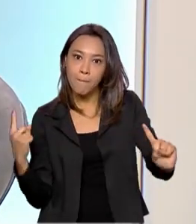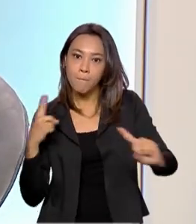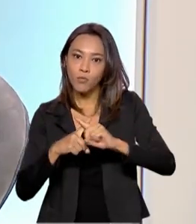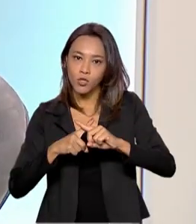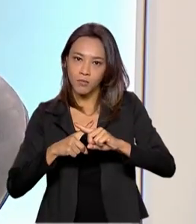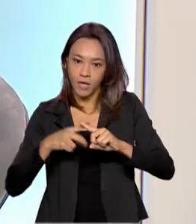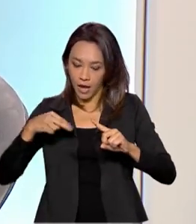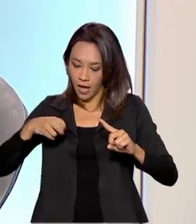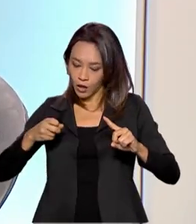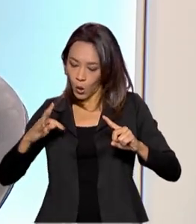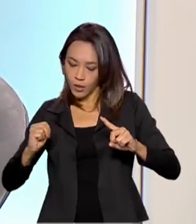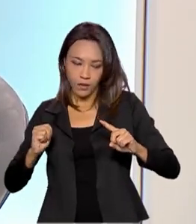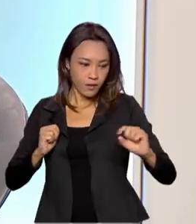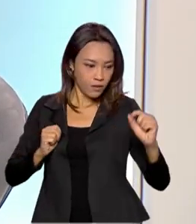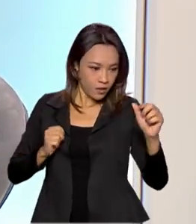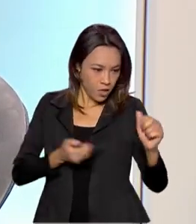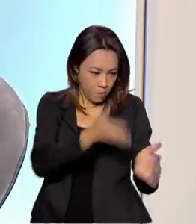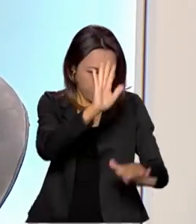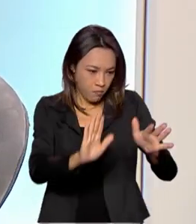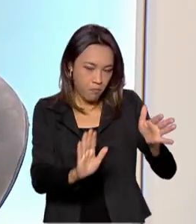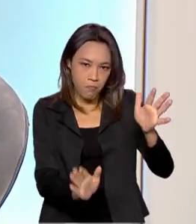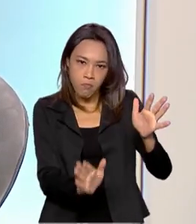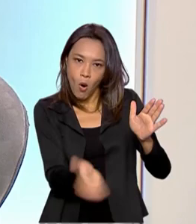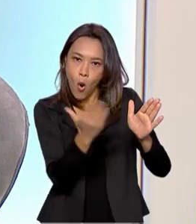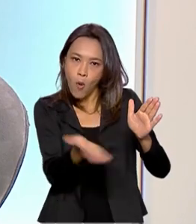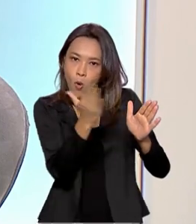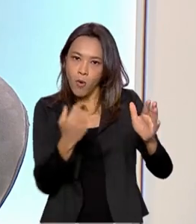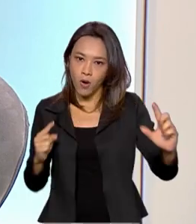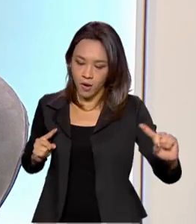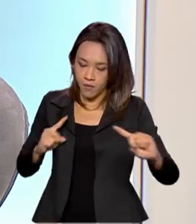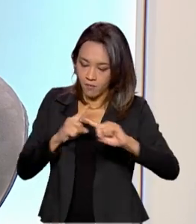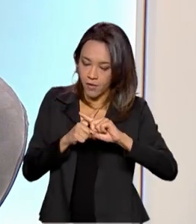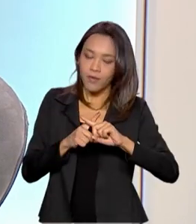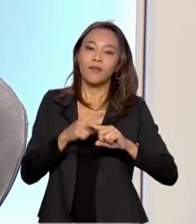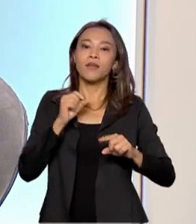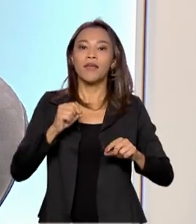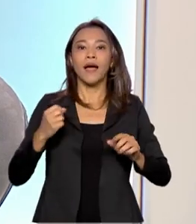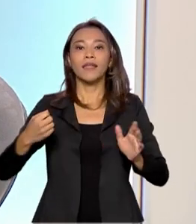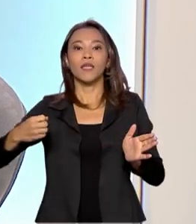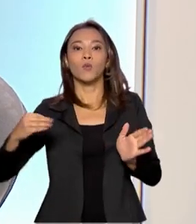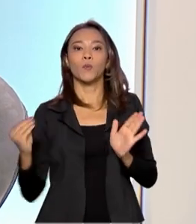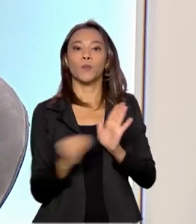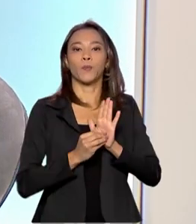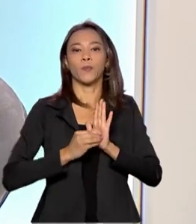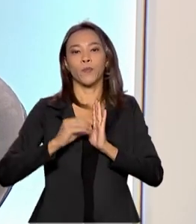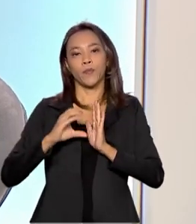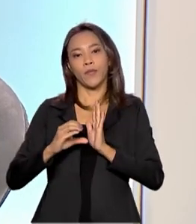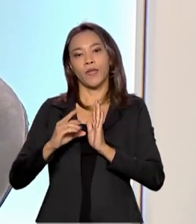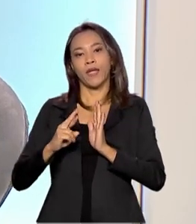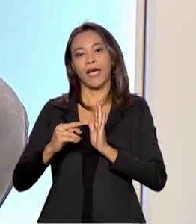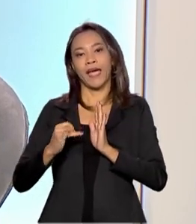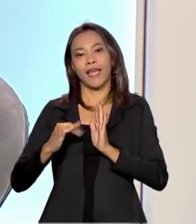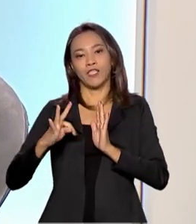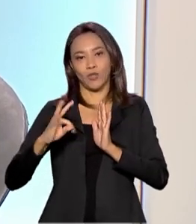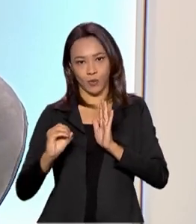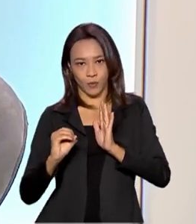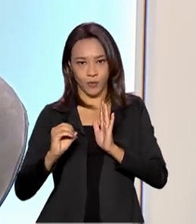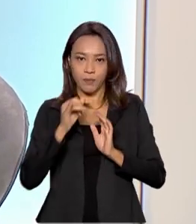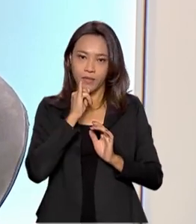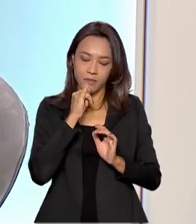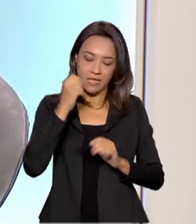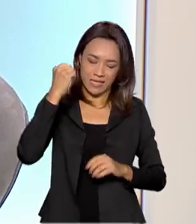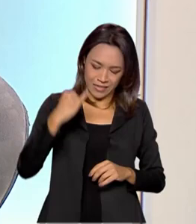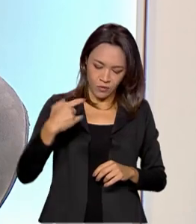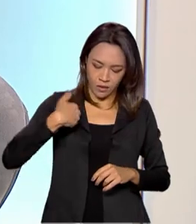outro, ele emite os chamados créditos de descarbonização, os CBIOS. Então, olha que ponto importante, Catiúcia. Se eu tenho uma